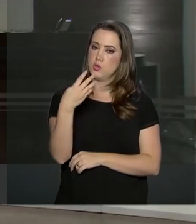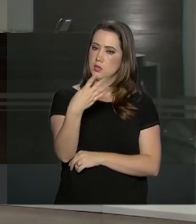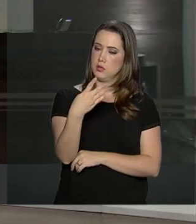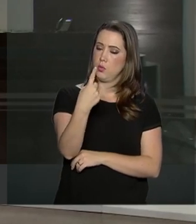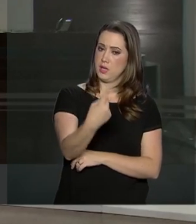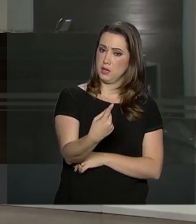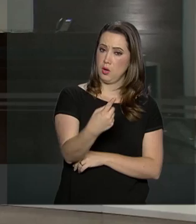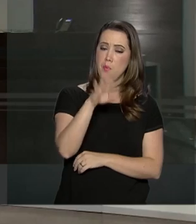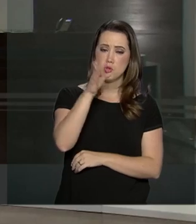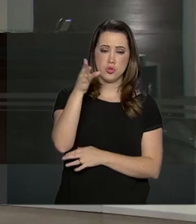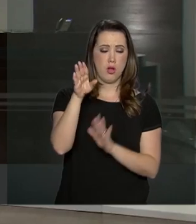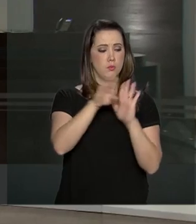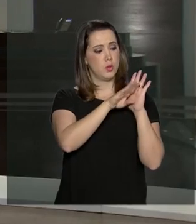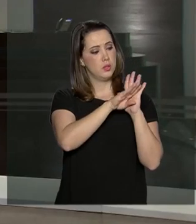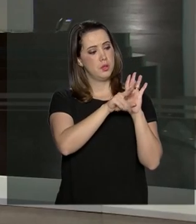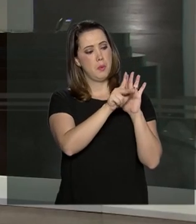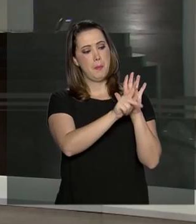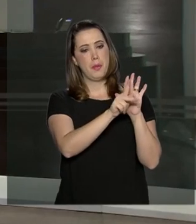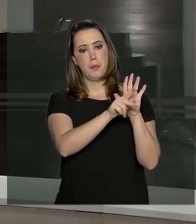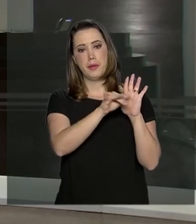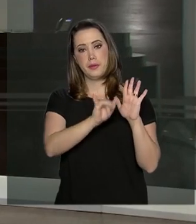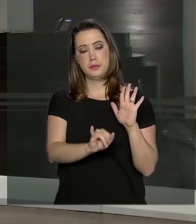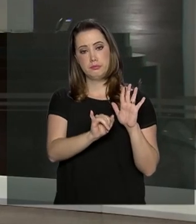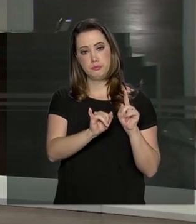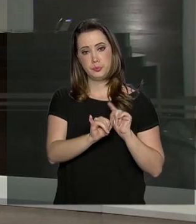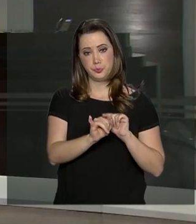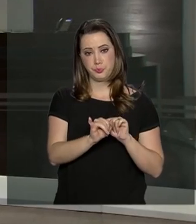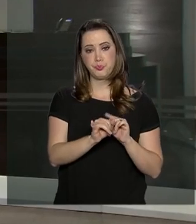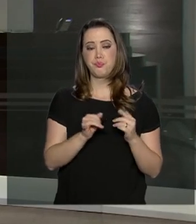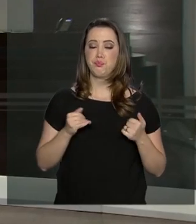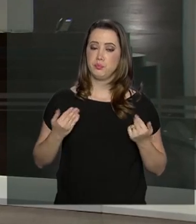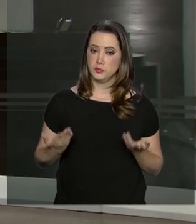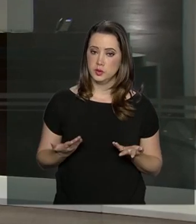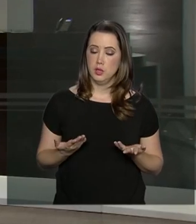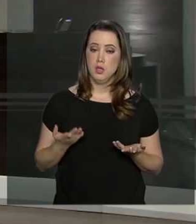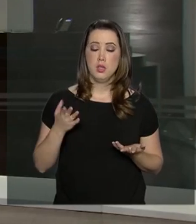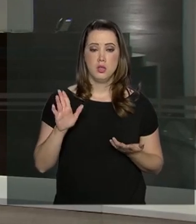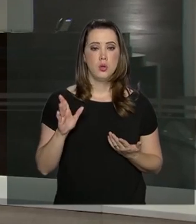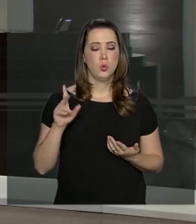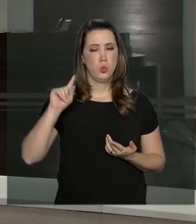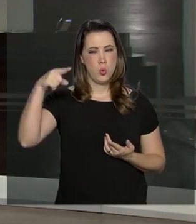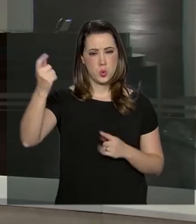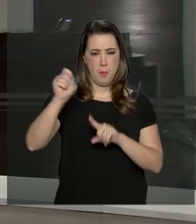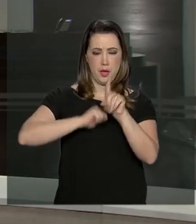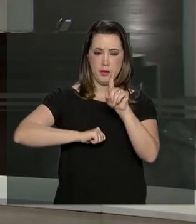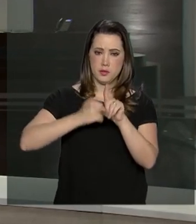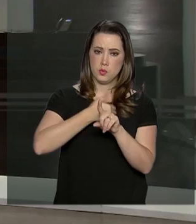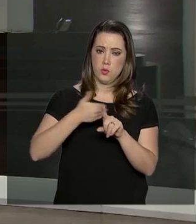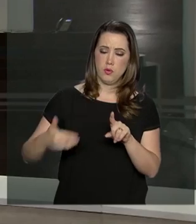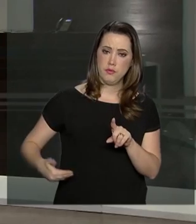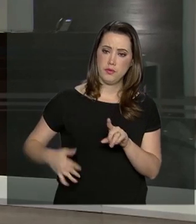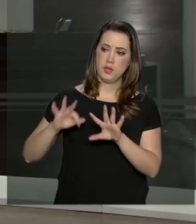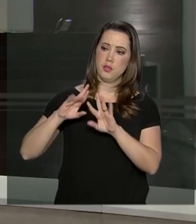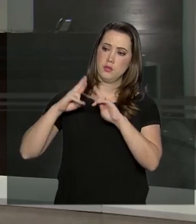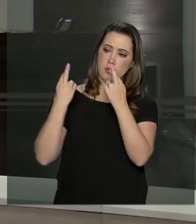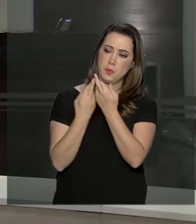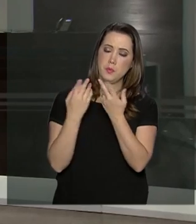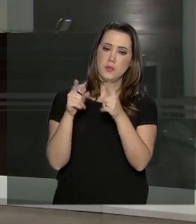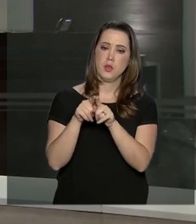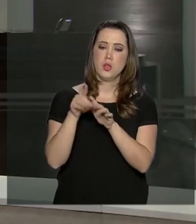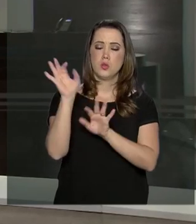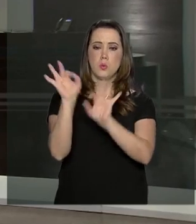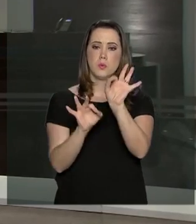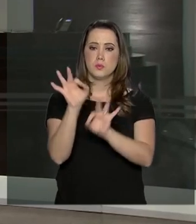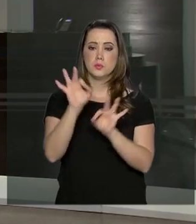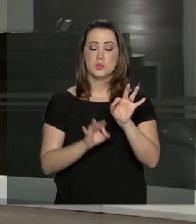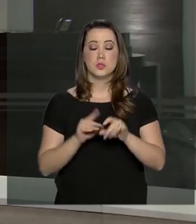concessões dentro do Programa de Parcerias e Investimentos, o PPI. No mês que vem, o governo irá se reunir para definir quais serão os